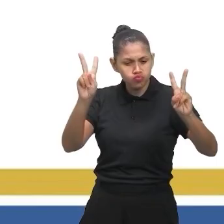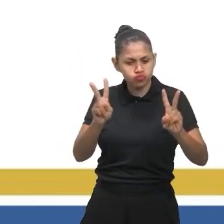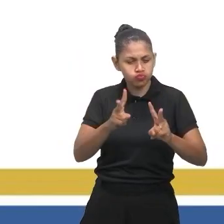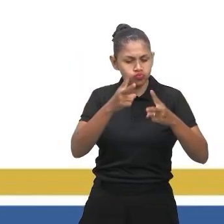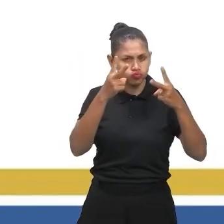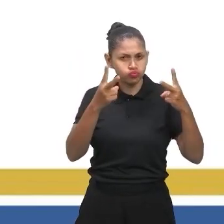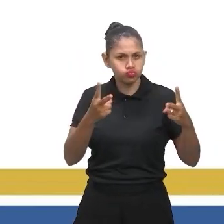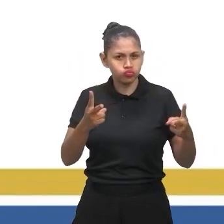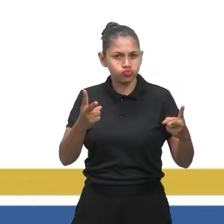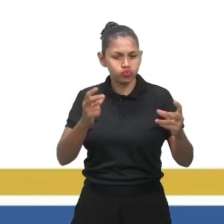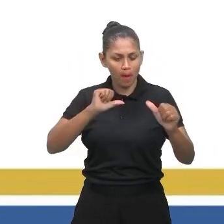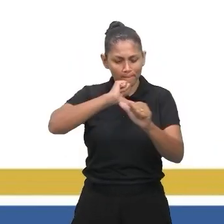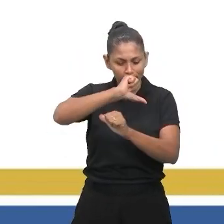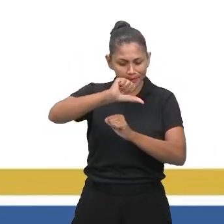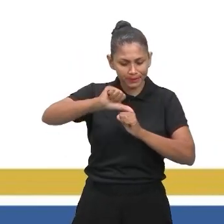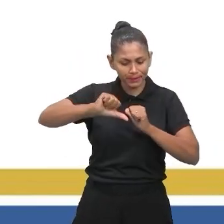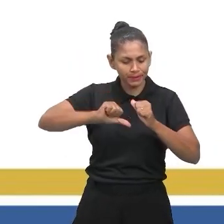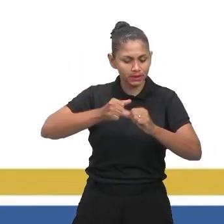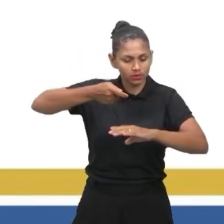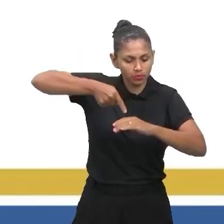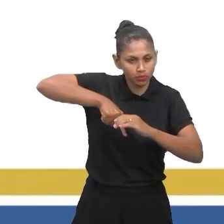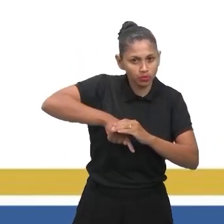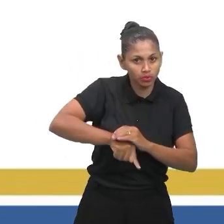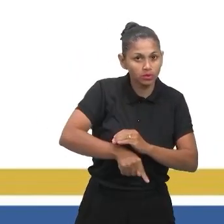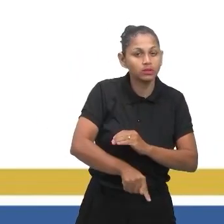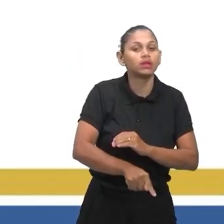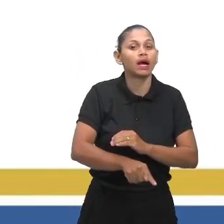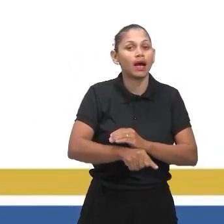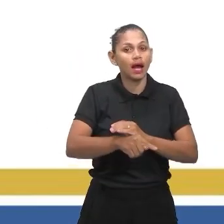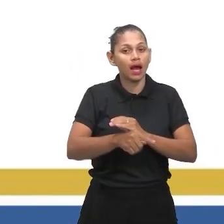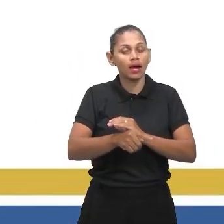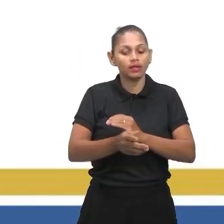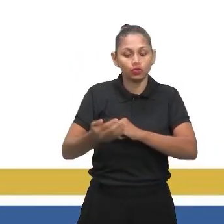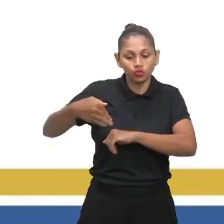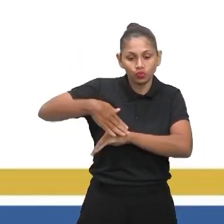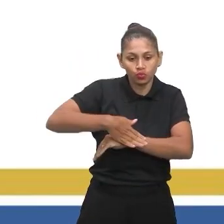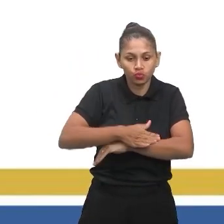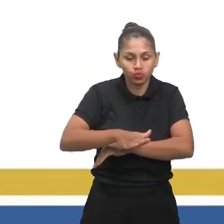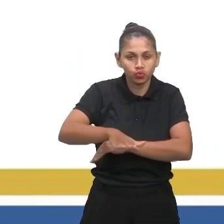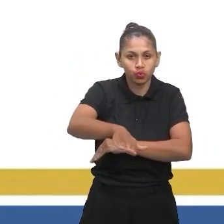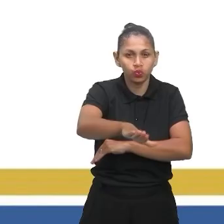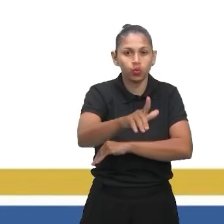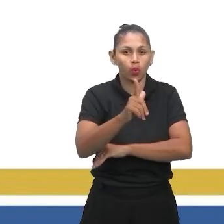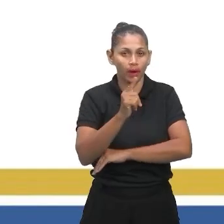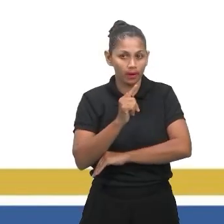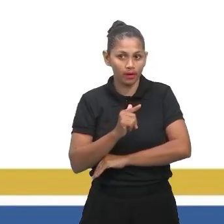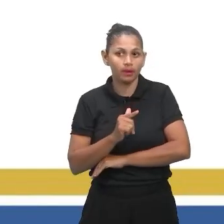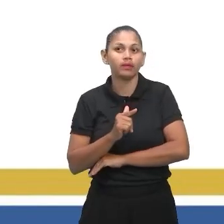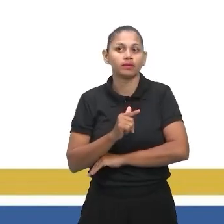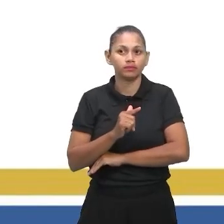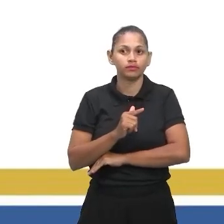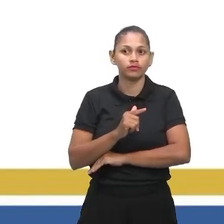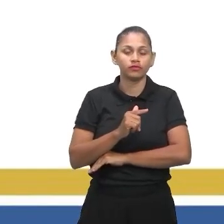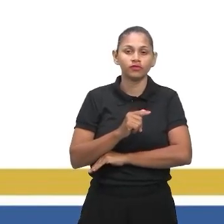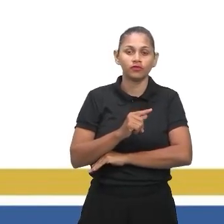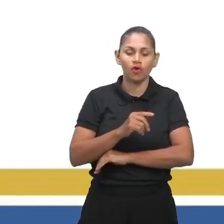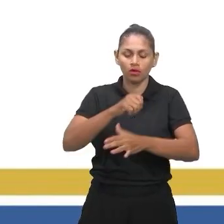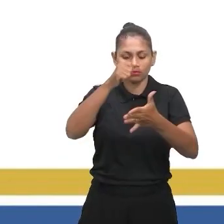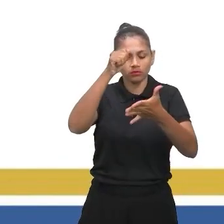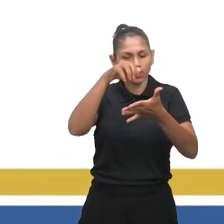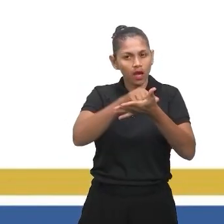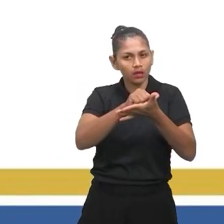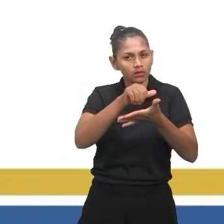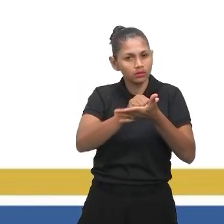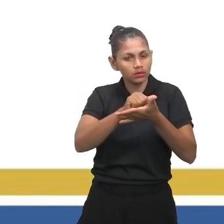profundidade de um rio num determinado local foi registrada durante um período de 4 horas. Os resultados estão indicados no